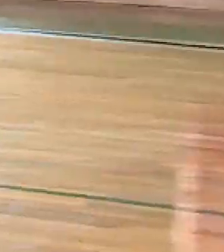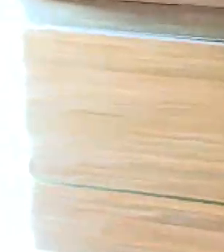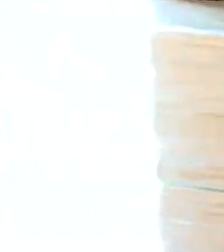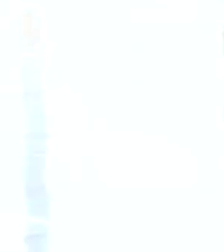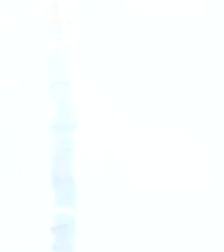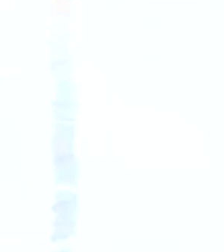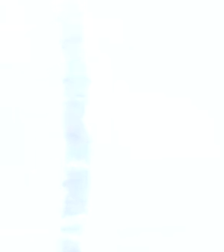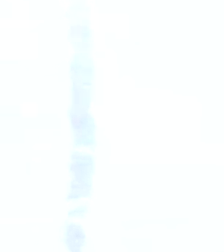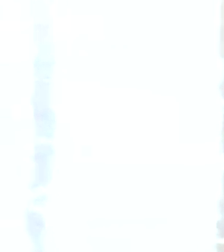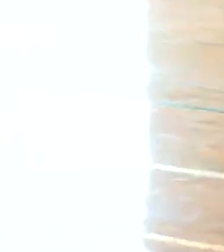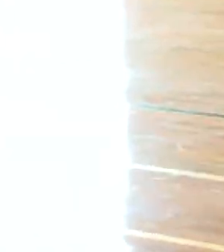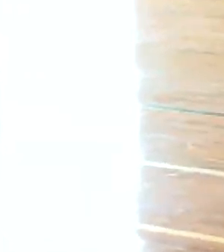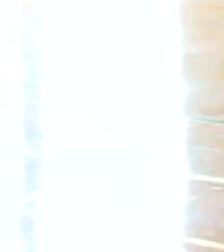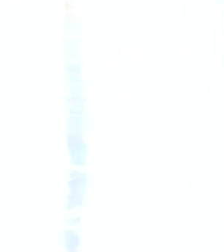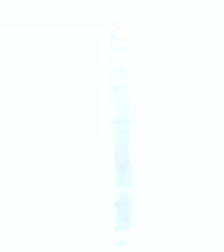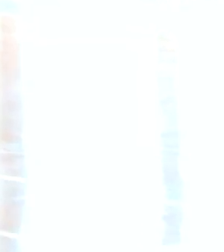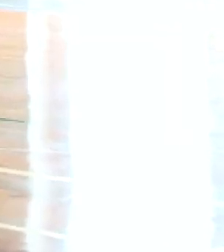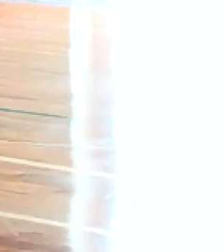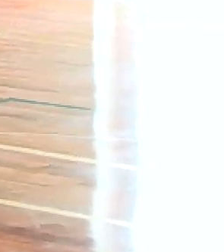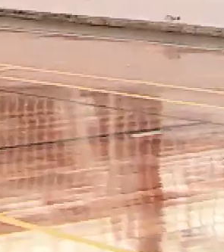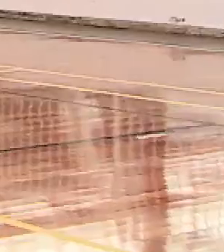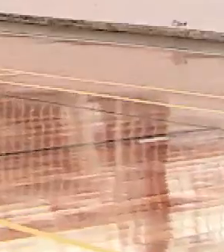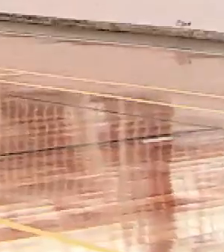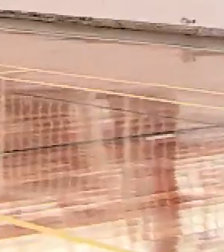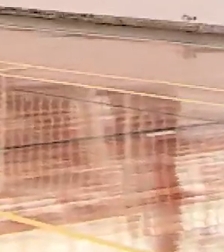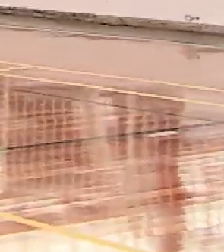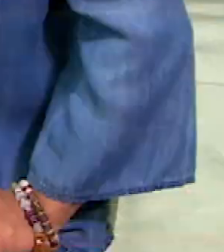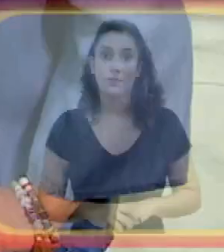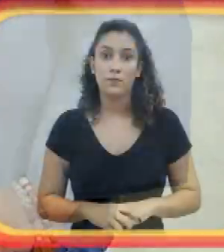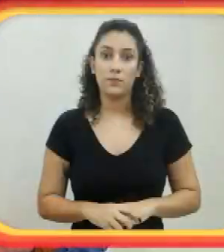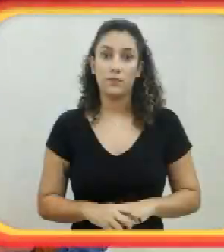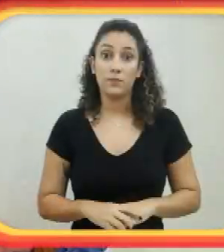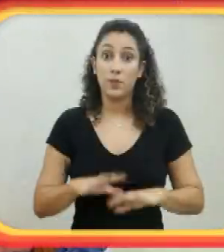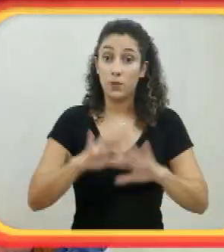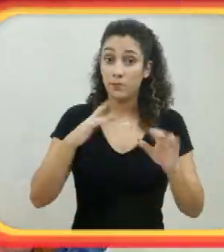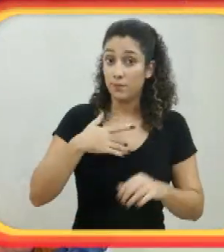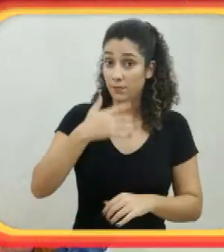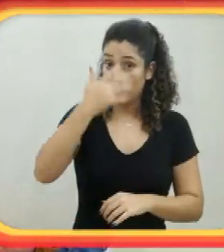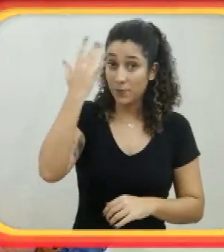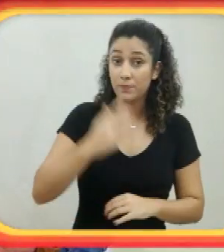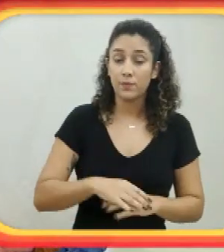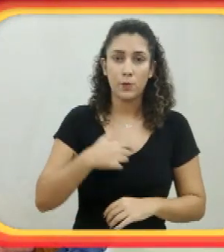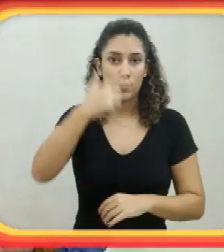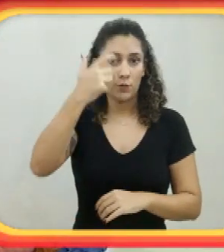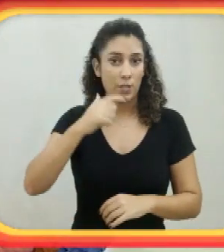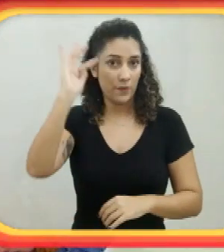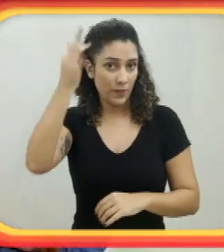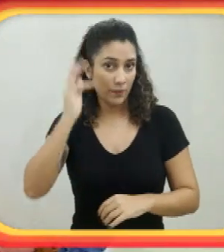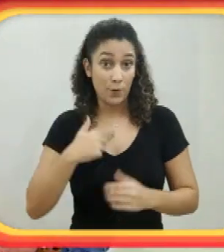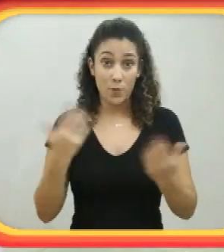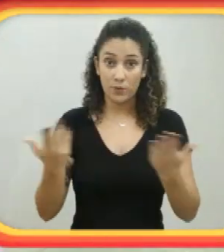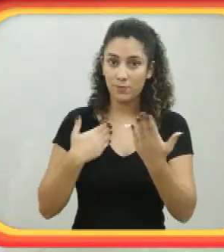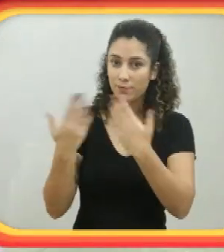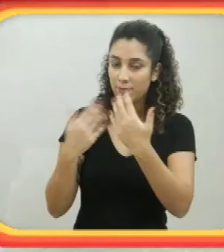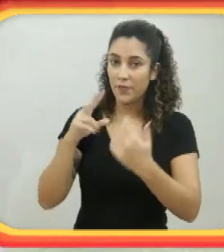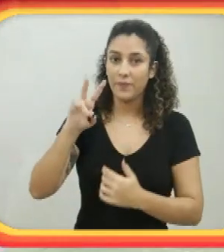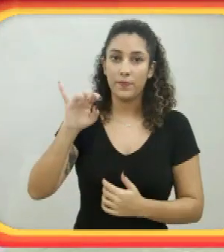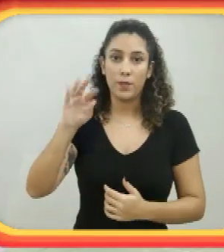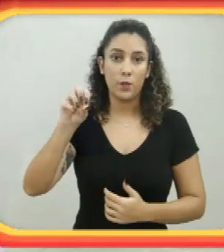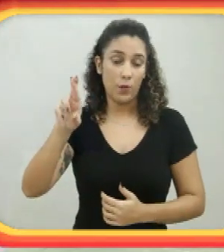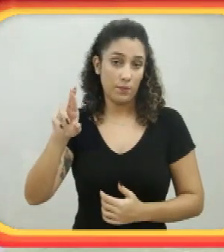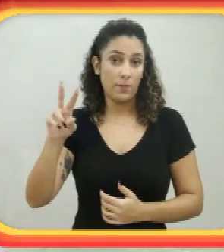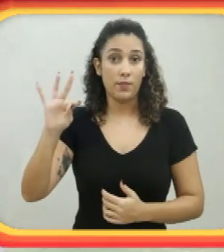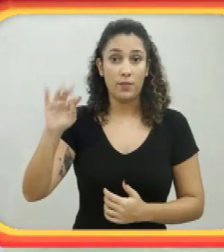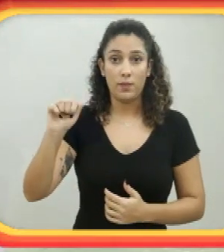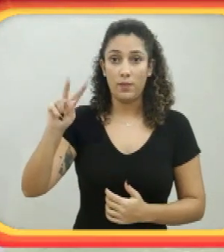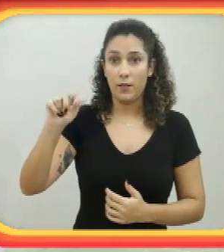deles usa prótese de pernas. Do outro, um jogador com nanismo bate com raquete na peteca. Oi, gente, sou Fernanda Honorato. E hoje vou conversar